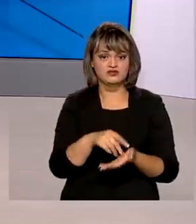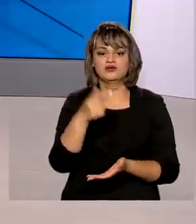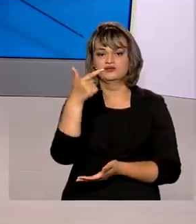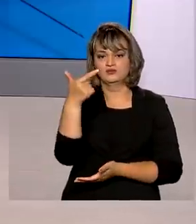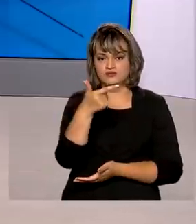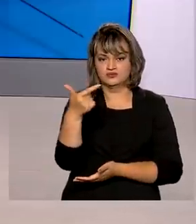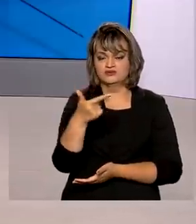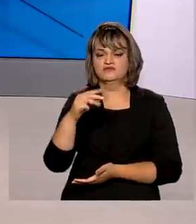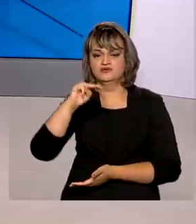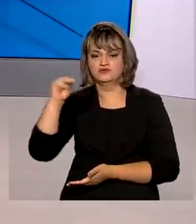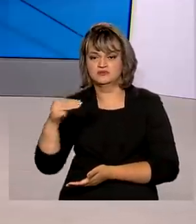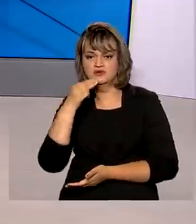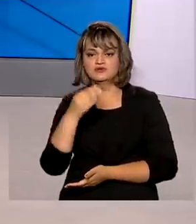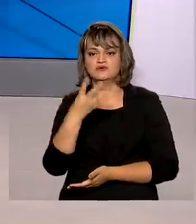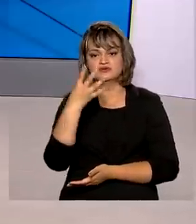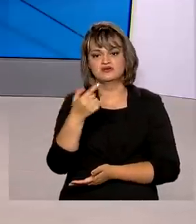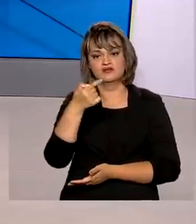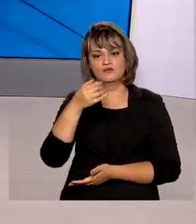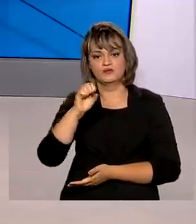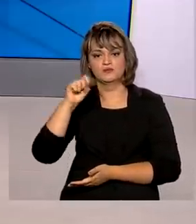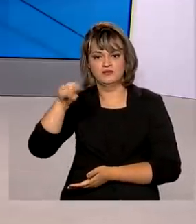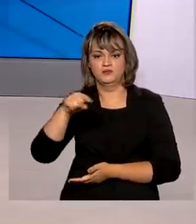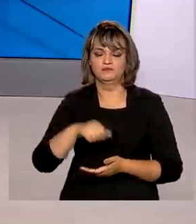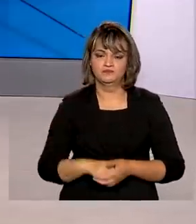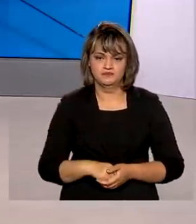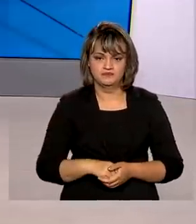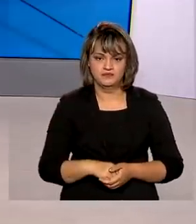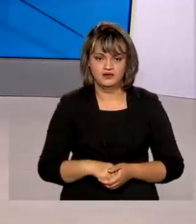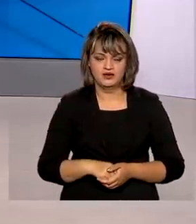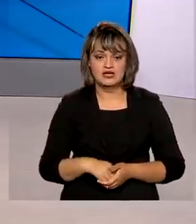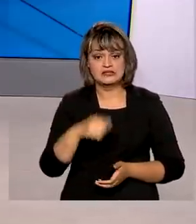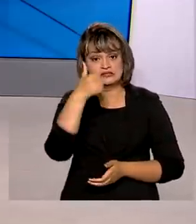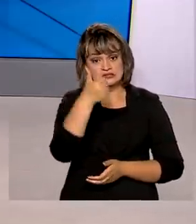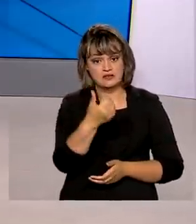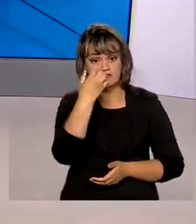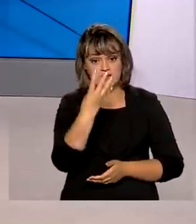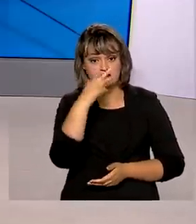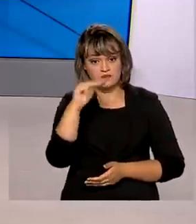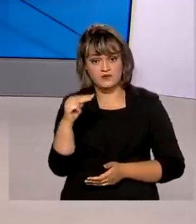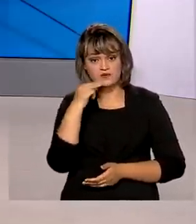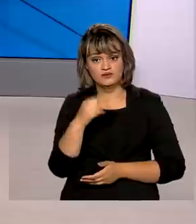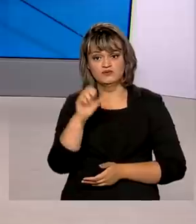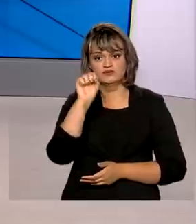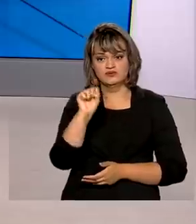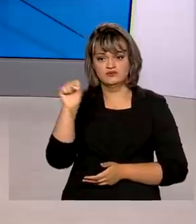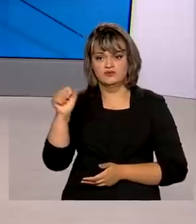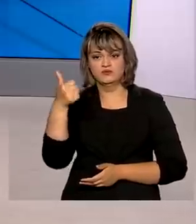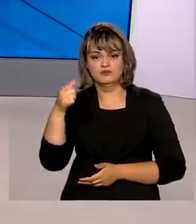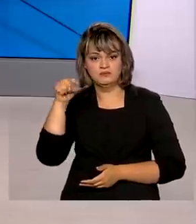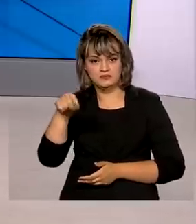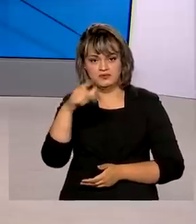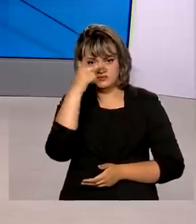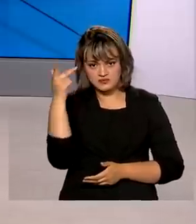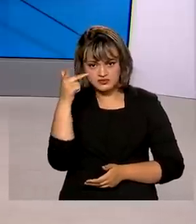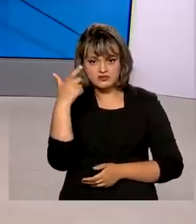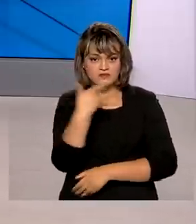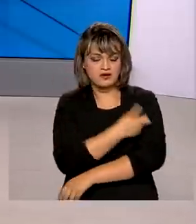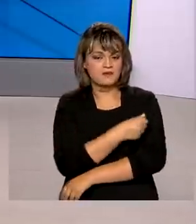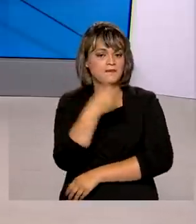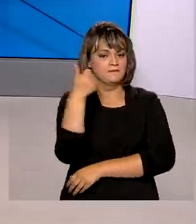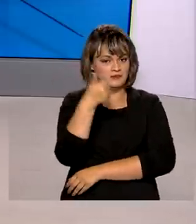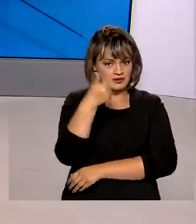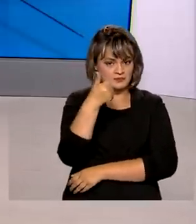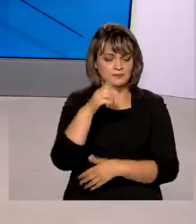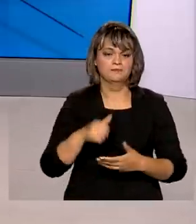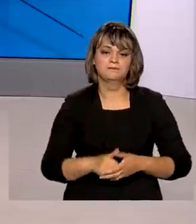222 milhões, 478 mil. 141 milhões, 881 mil pessoas tomaram